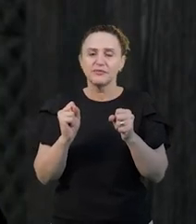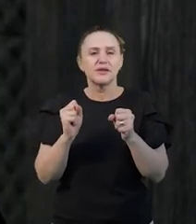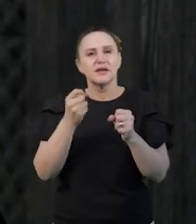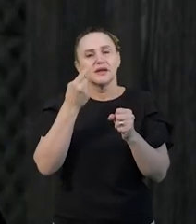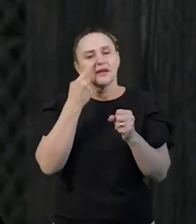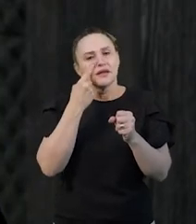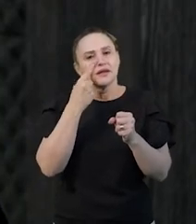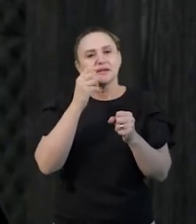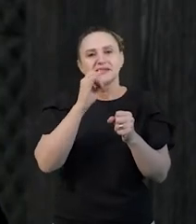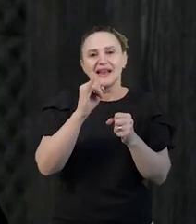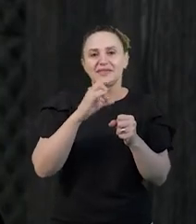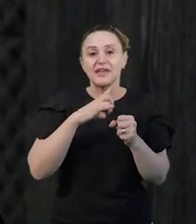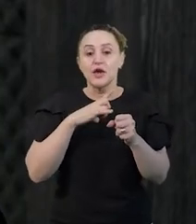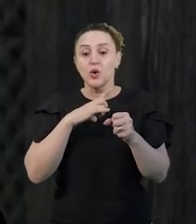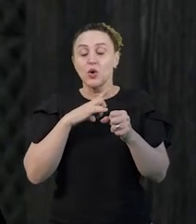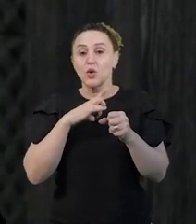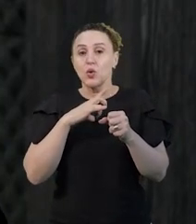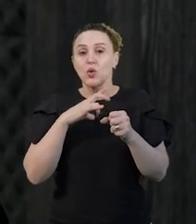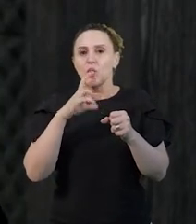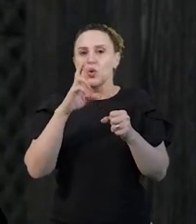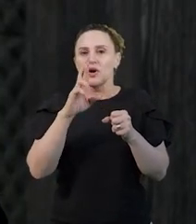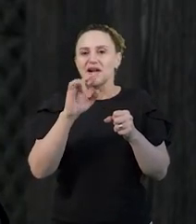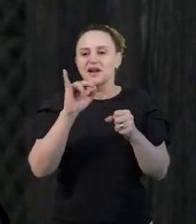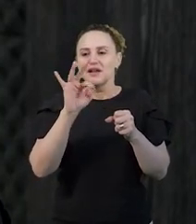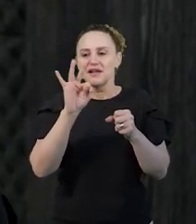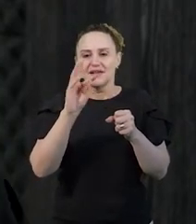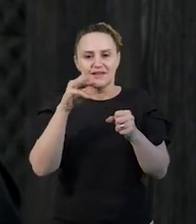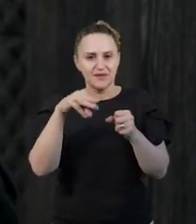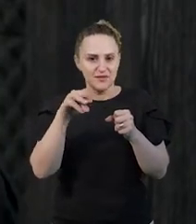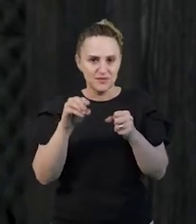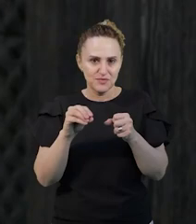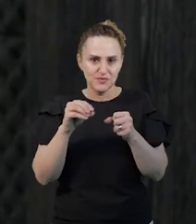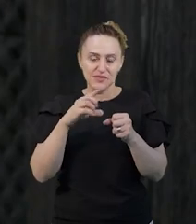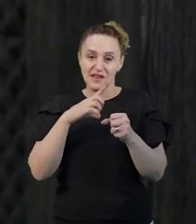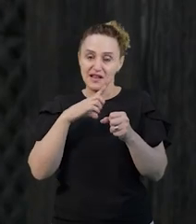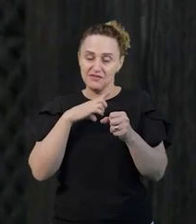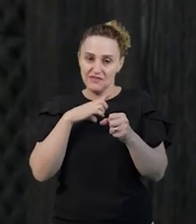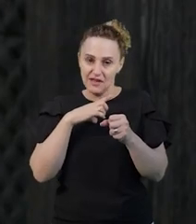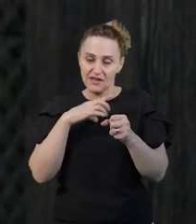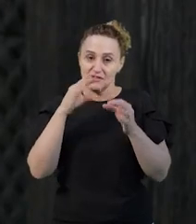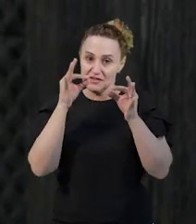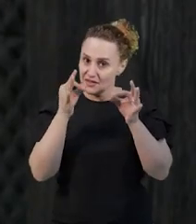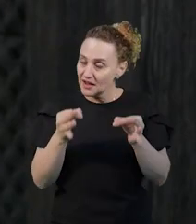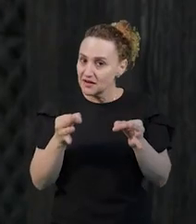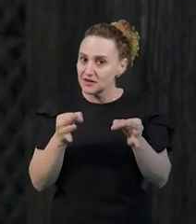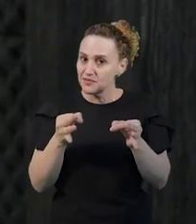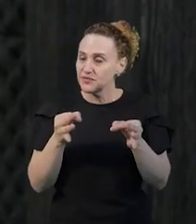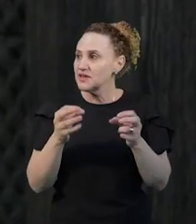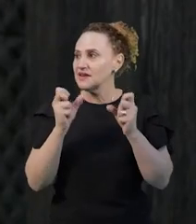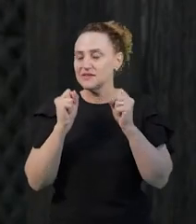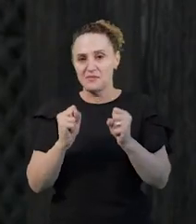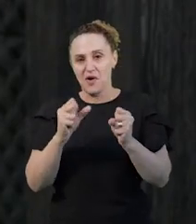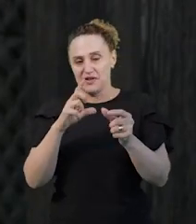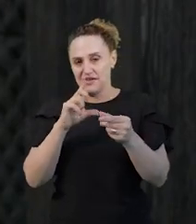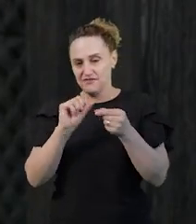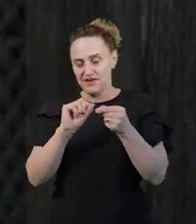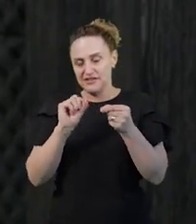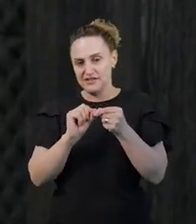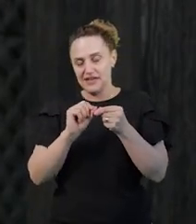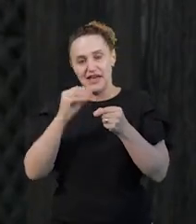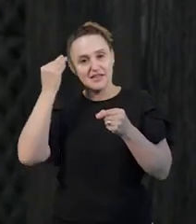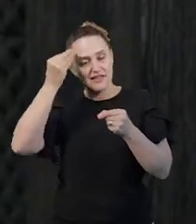ver se a criança tem o ritmo, se está no tom, se está no... Enfim, elas podem fazer análise dessa